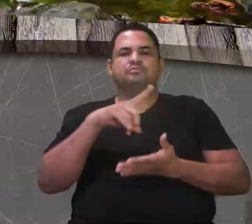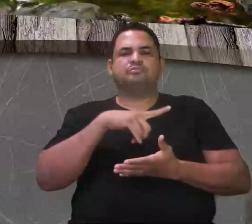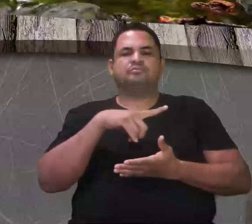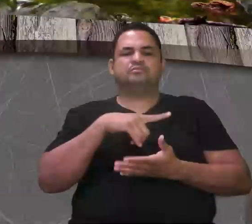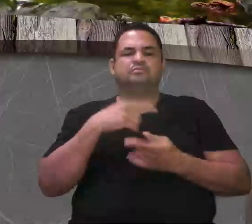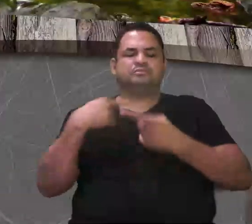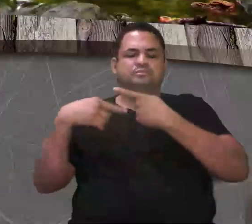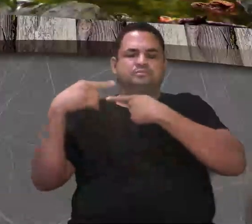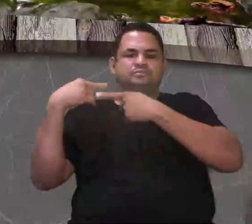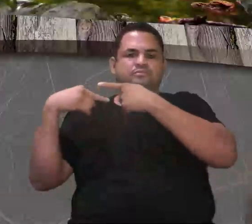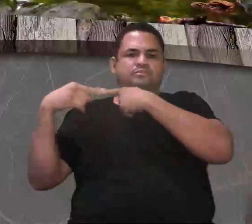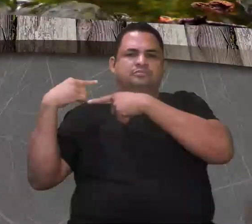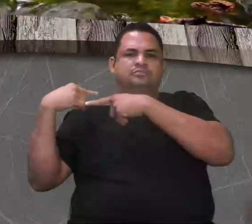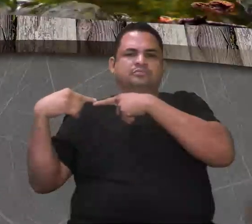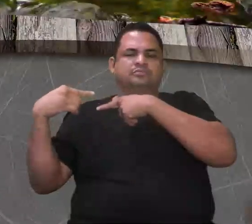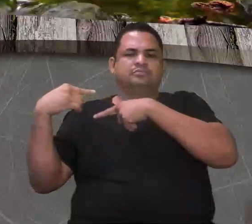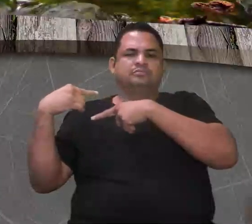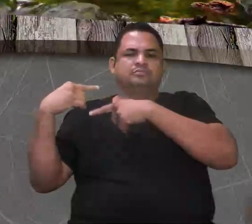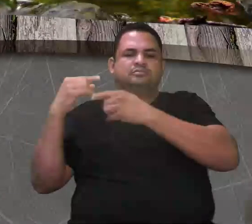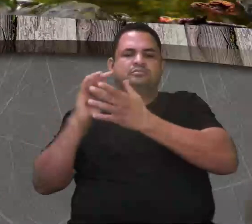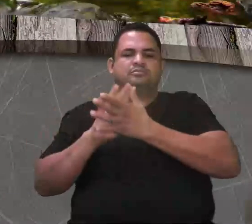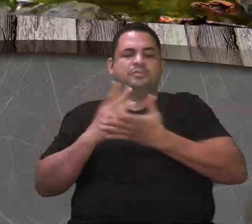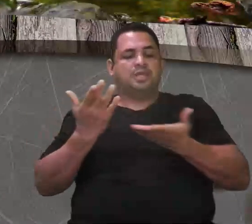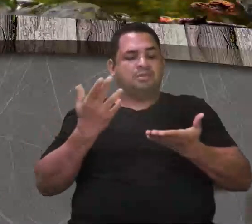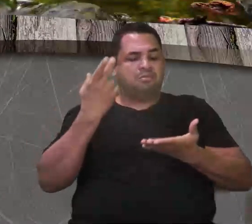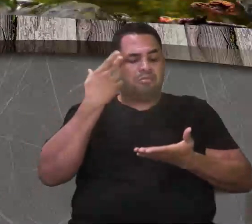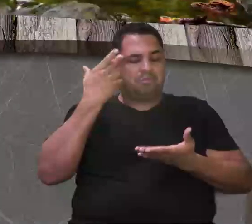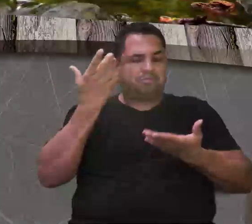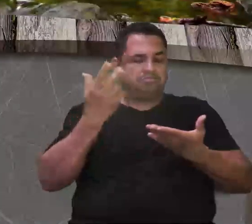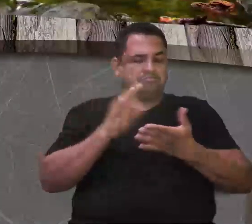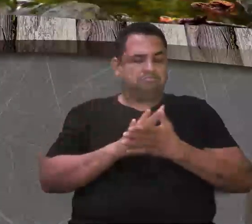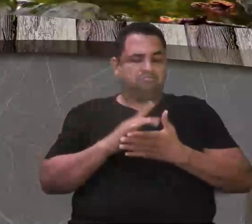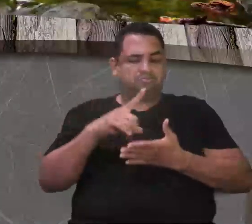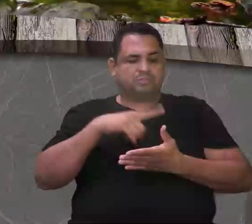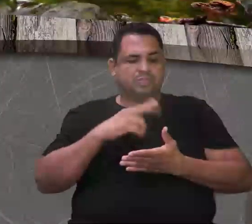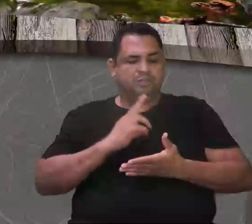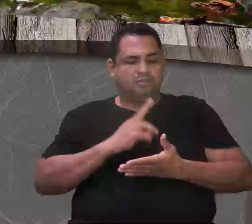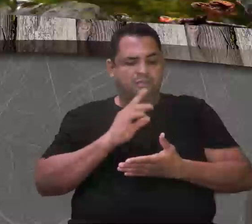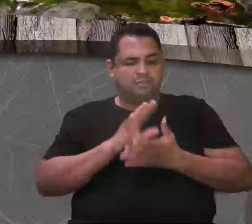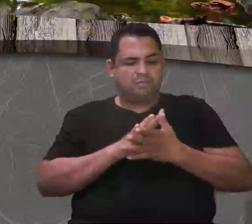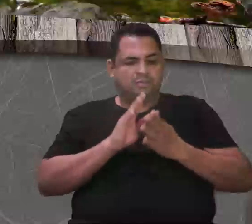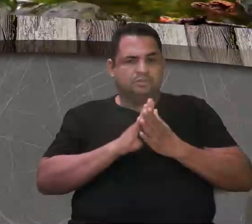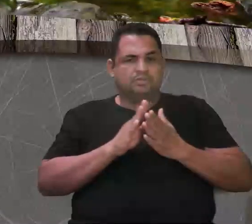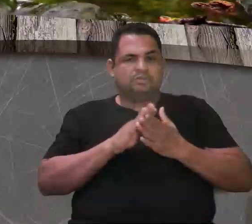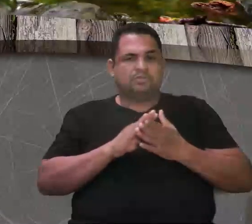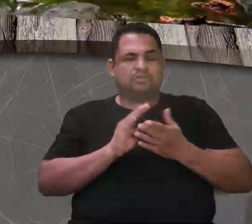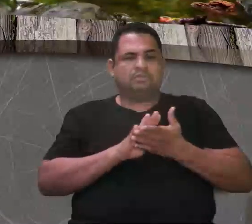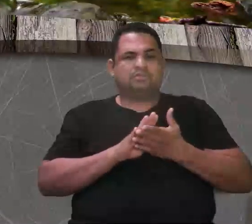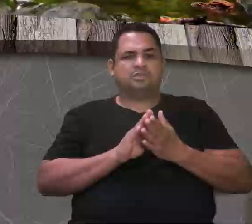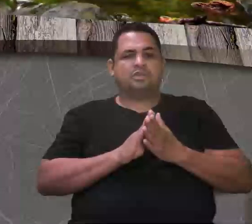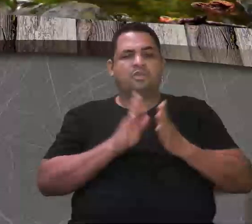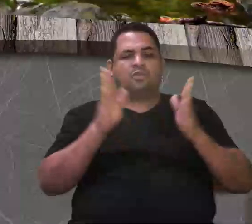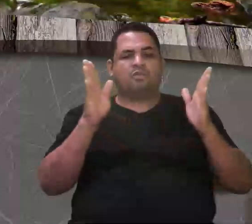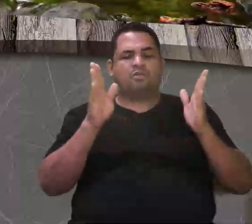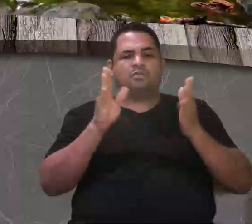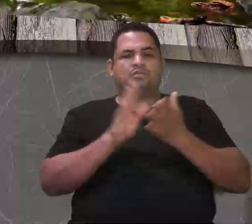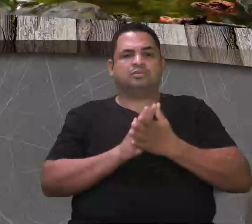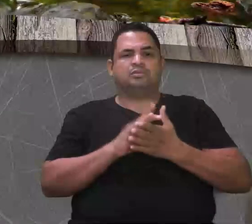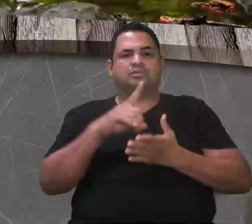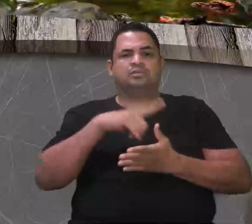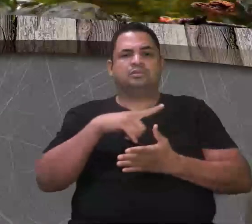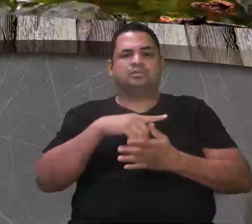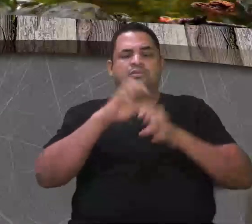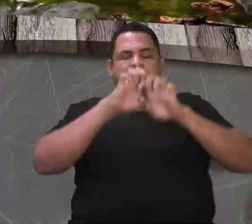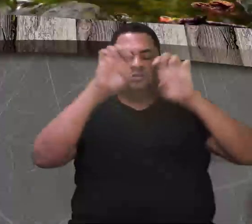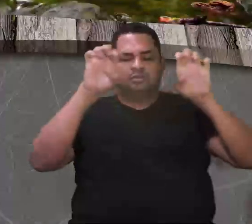tinha um ancestral... Uma ancestralidade comum, que houve o processo de irradiação. Esses organismos agora vão